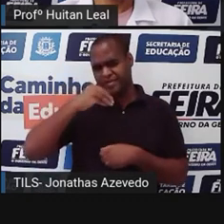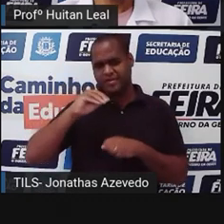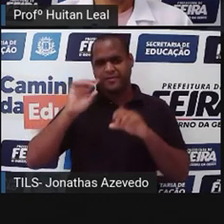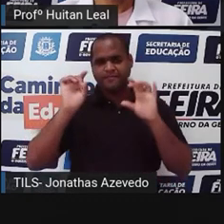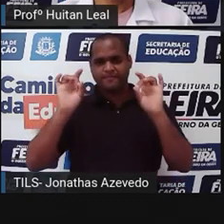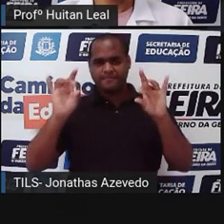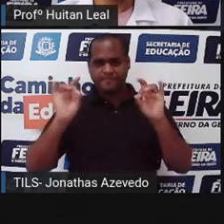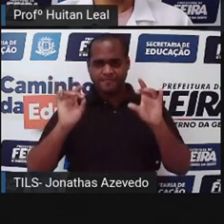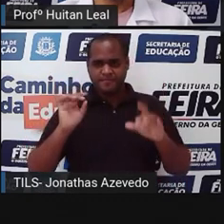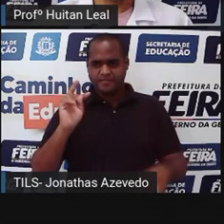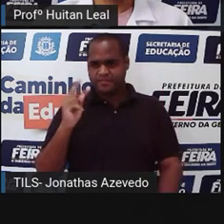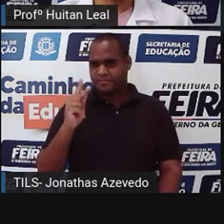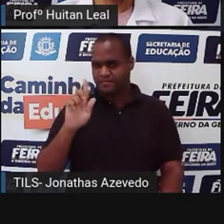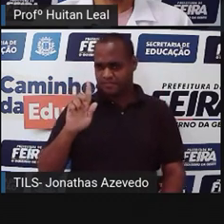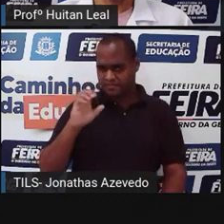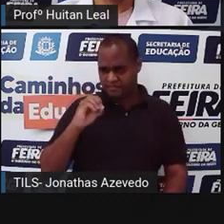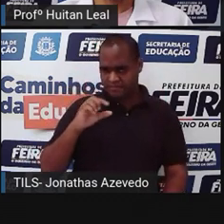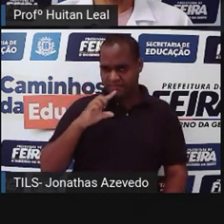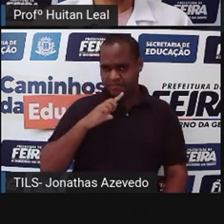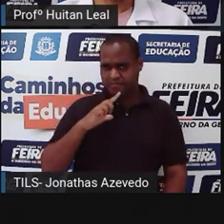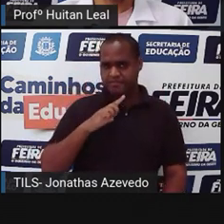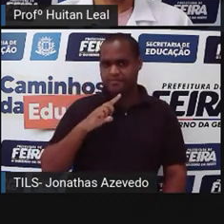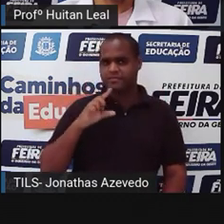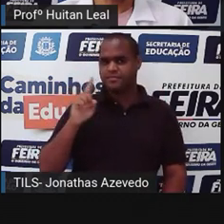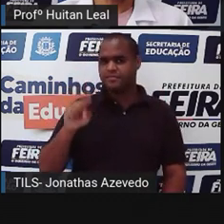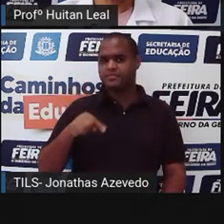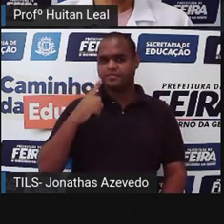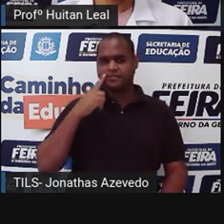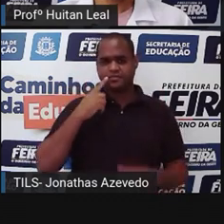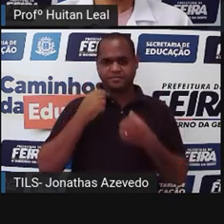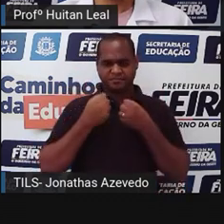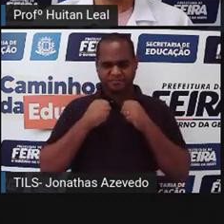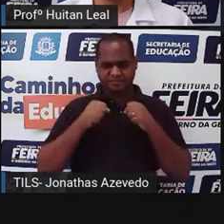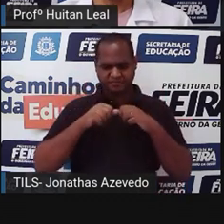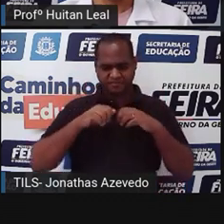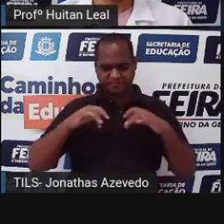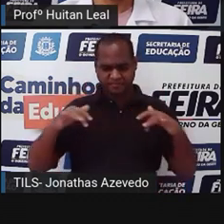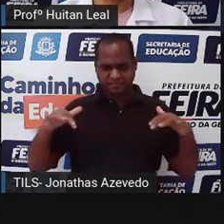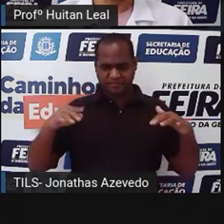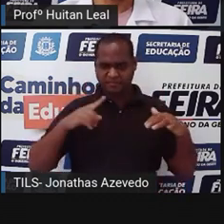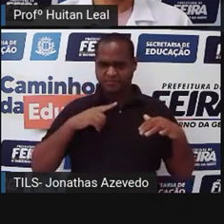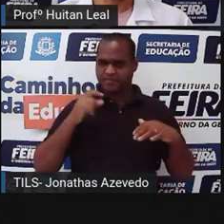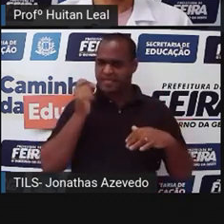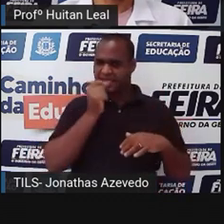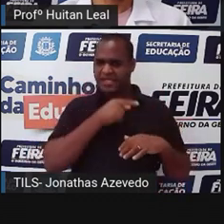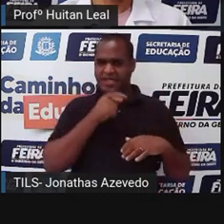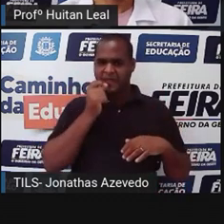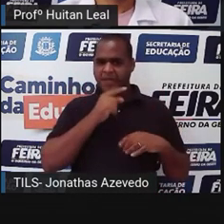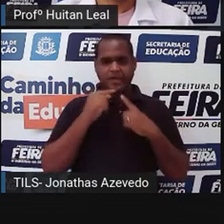Hugo se tornava cada vez mais expansivo e também zombava dele.